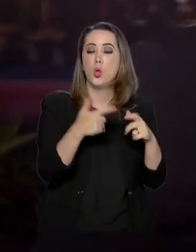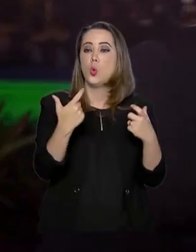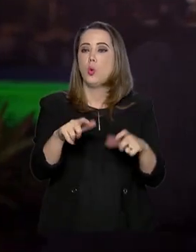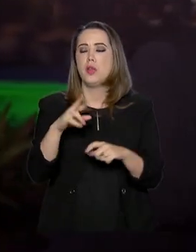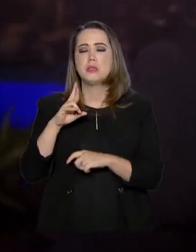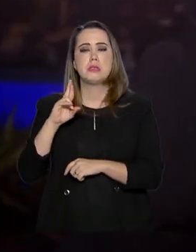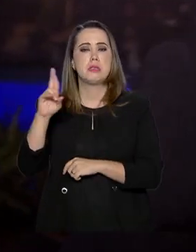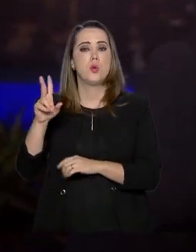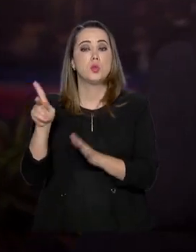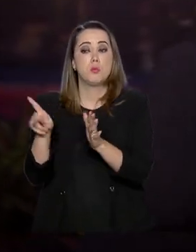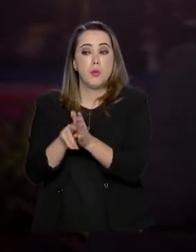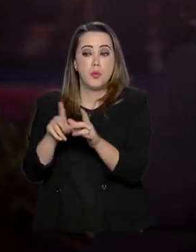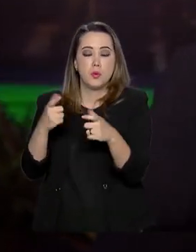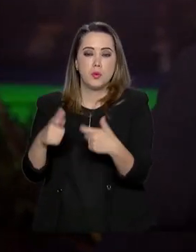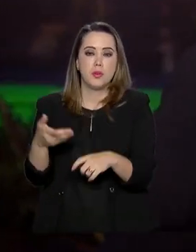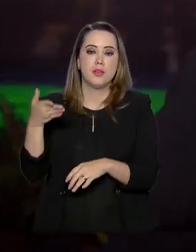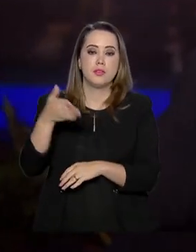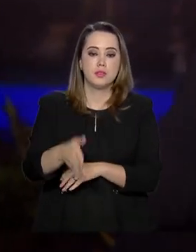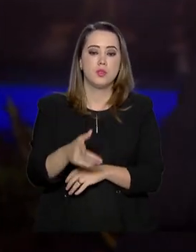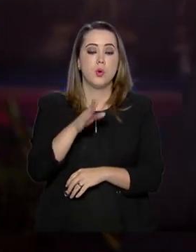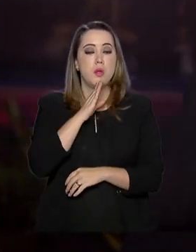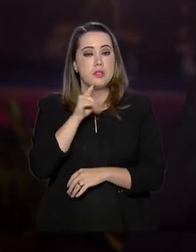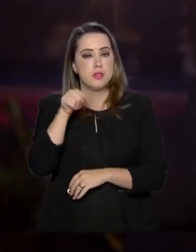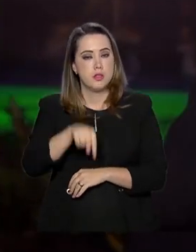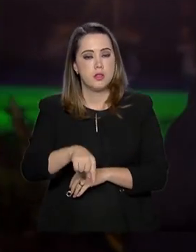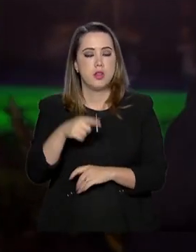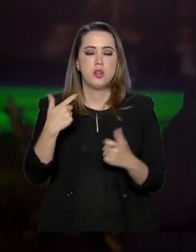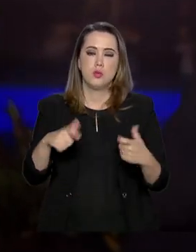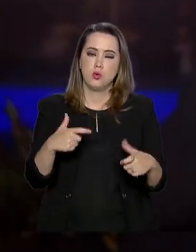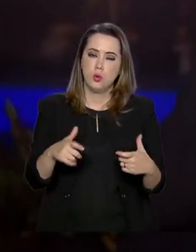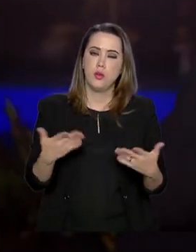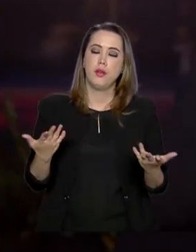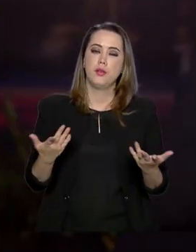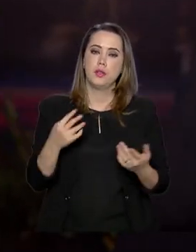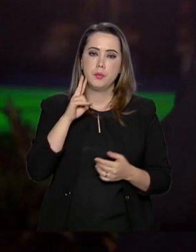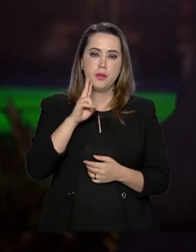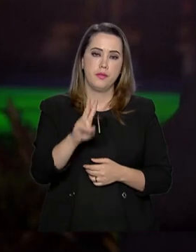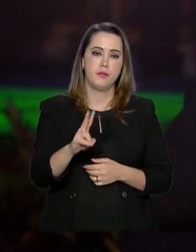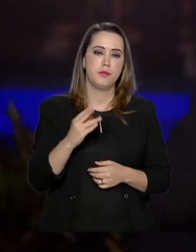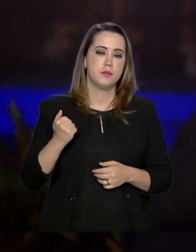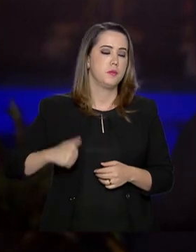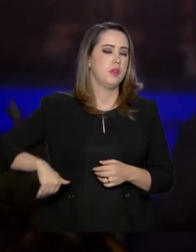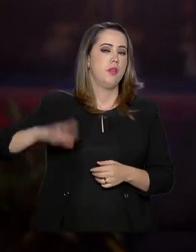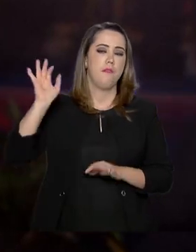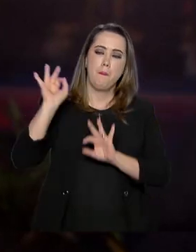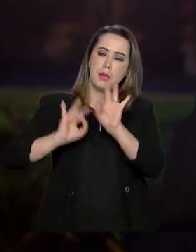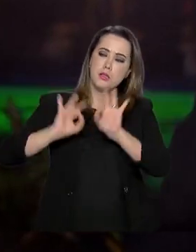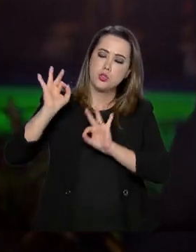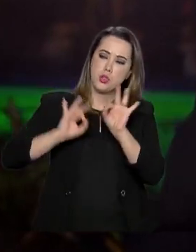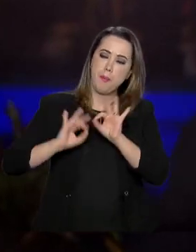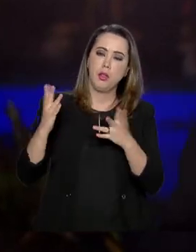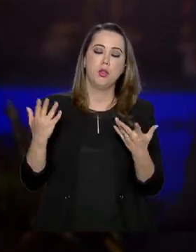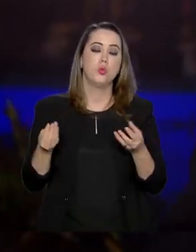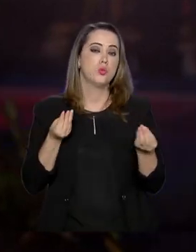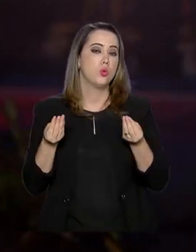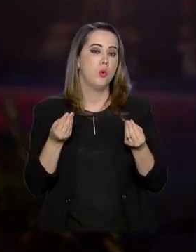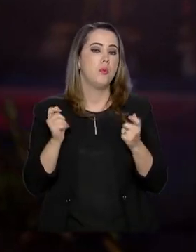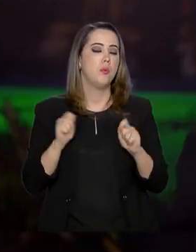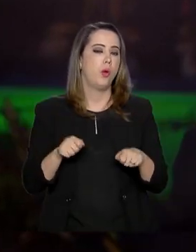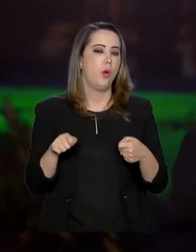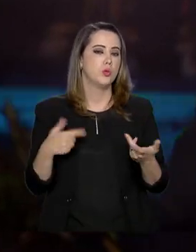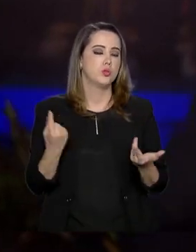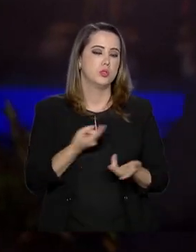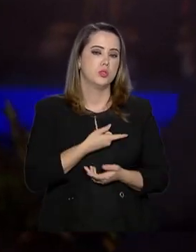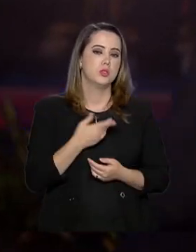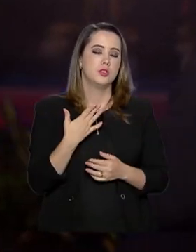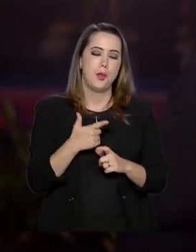locais, para virem também aqui, para conhecerem o que acontece aí do ponto de vista mais de plano de negócio e para que a gente consiga